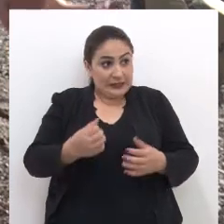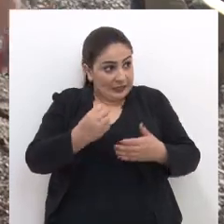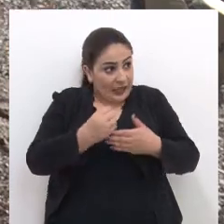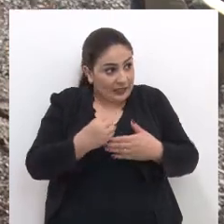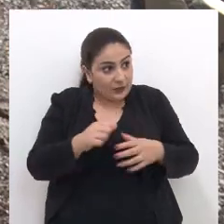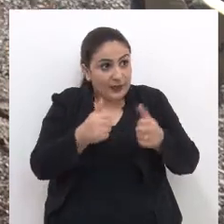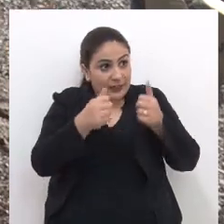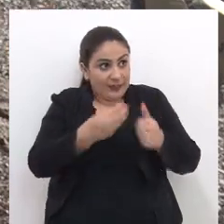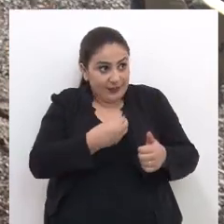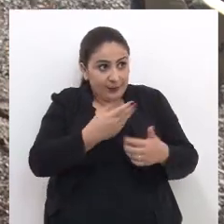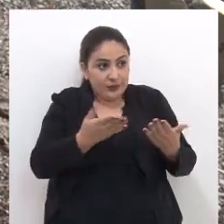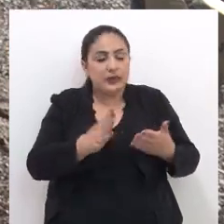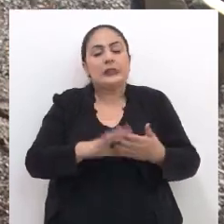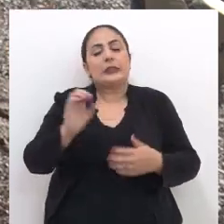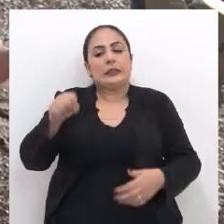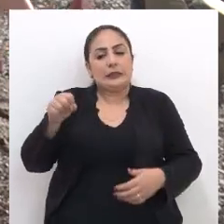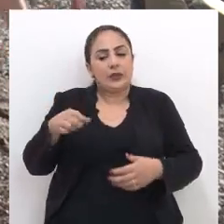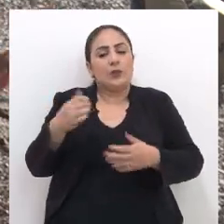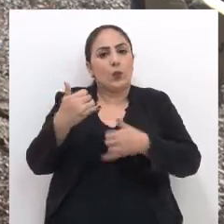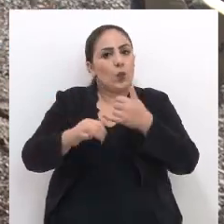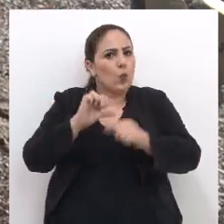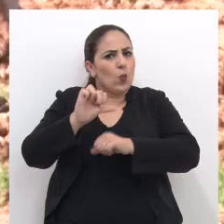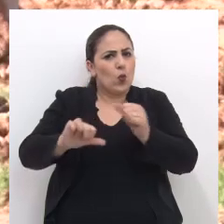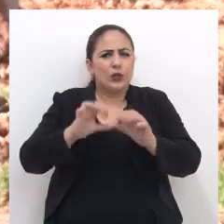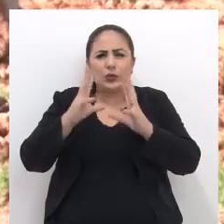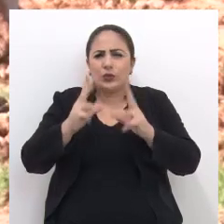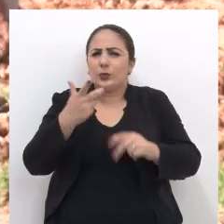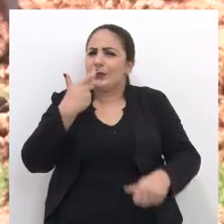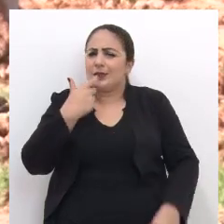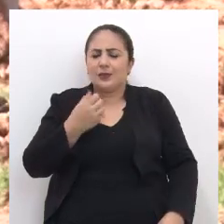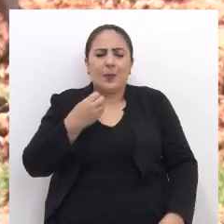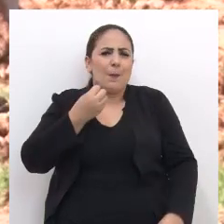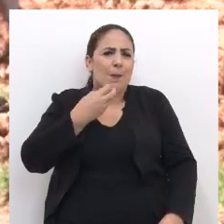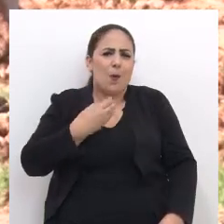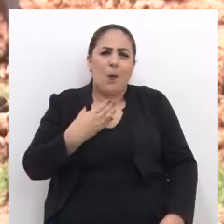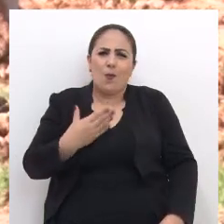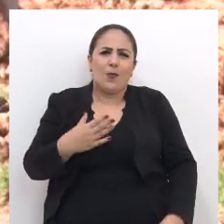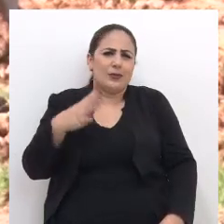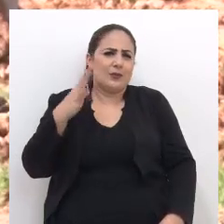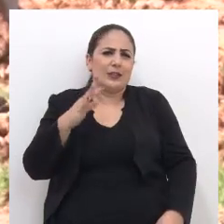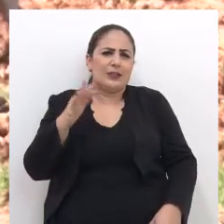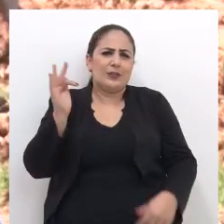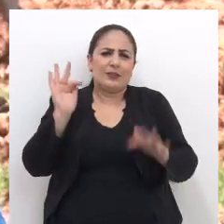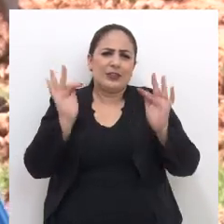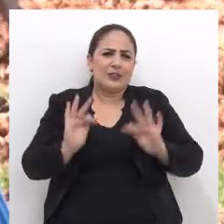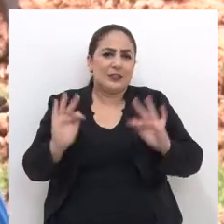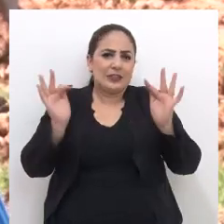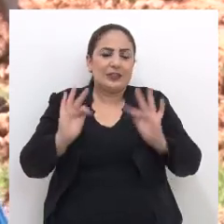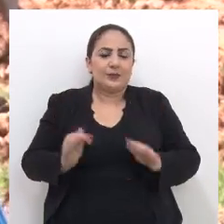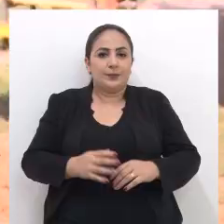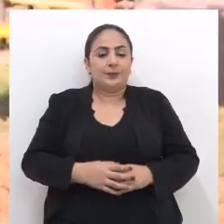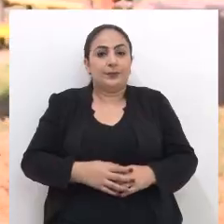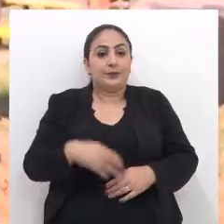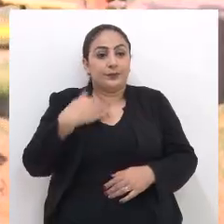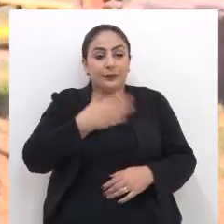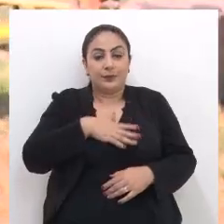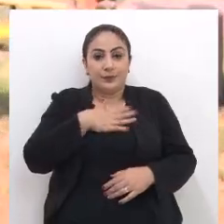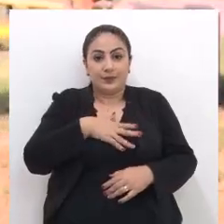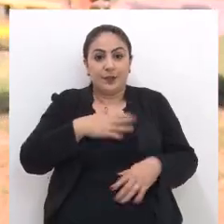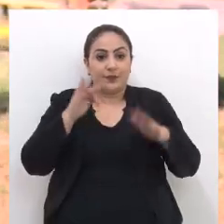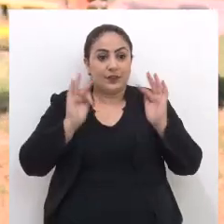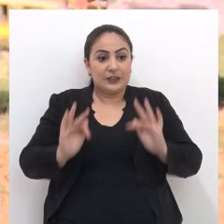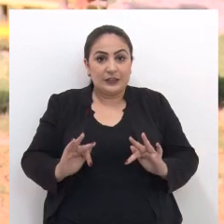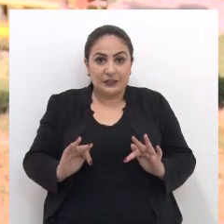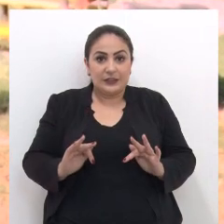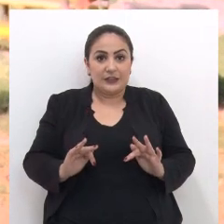Vai trazer qualidade de vida para vocês? Vai mudar bastante para as crianças. Aham. Eles vão ficar faceram bastante. A gente está